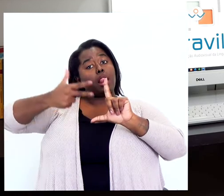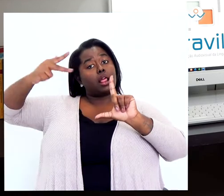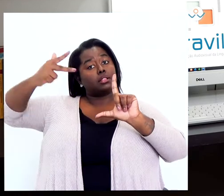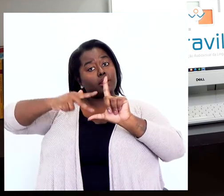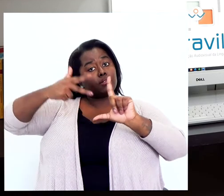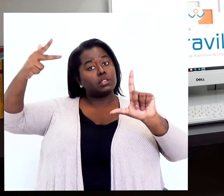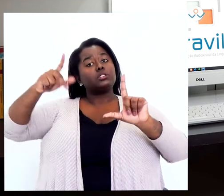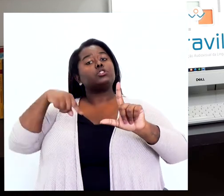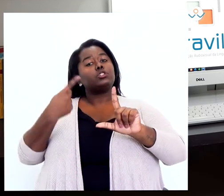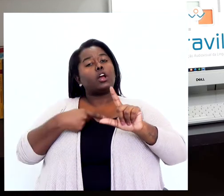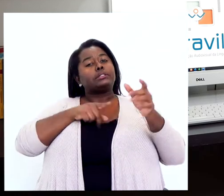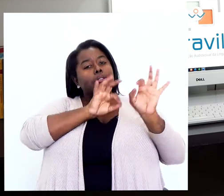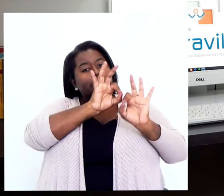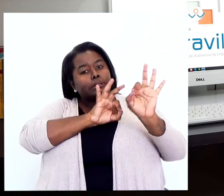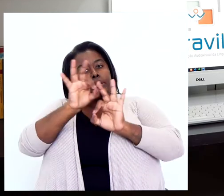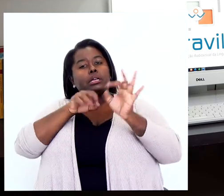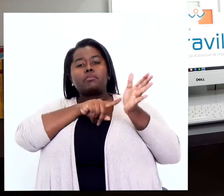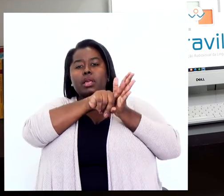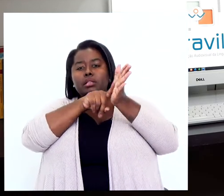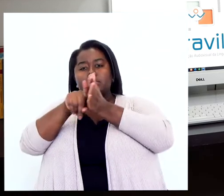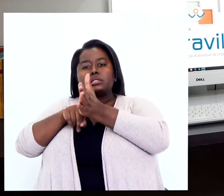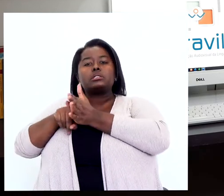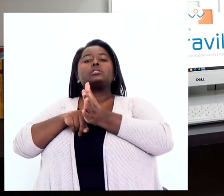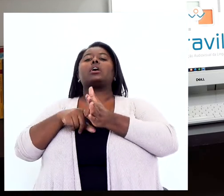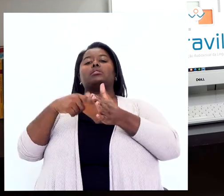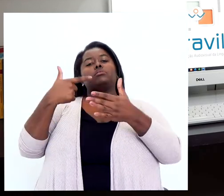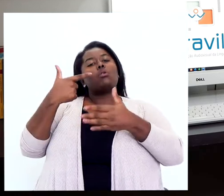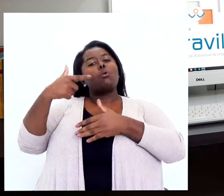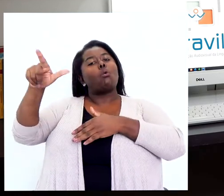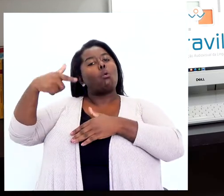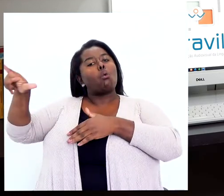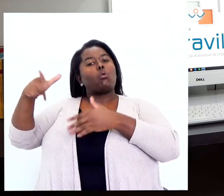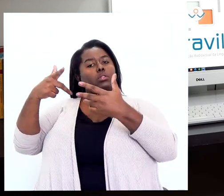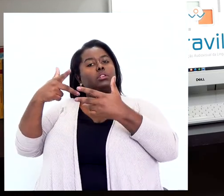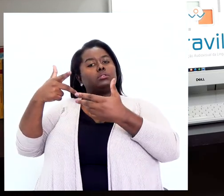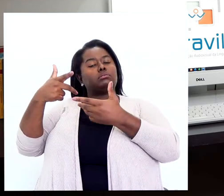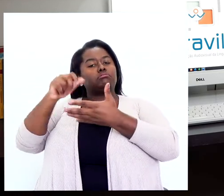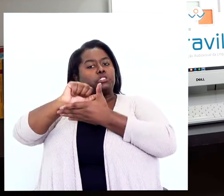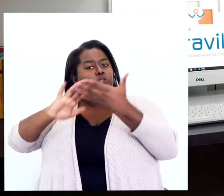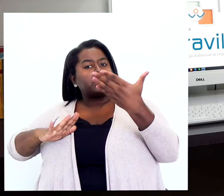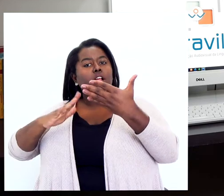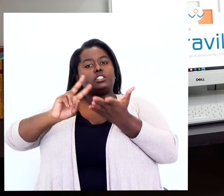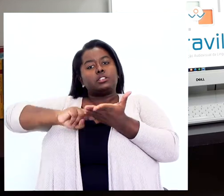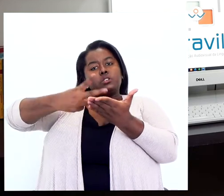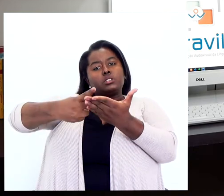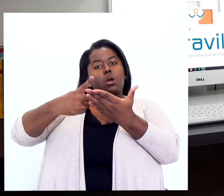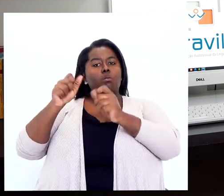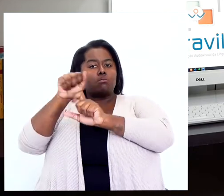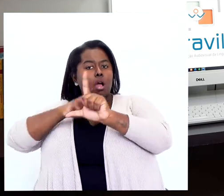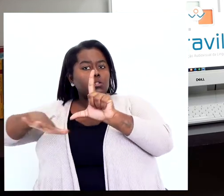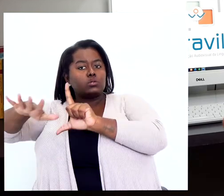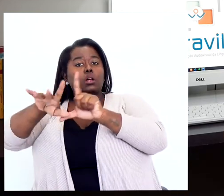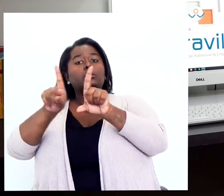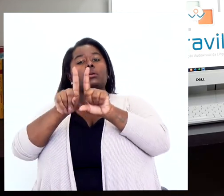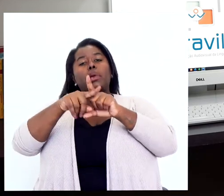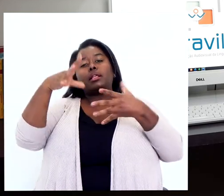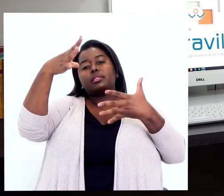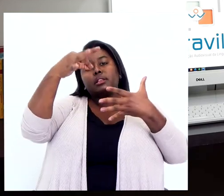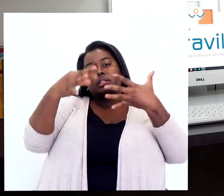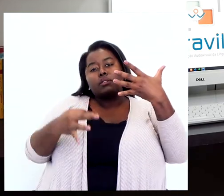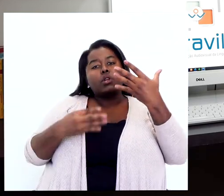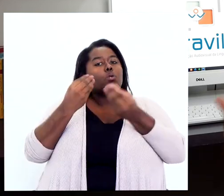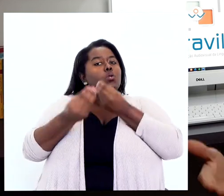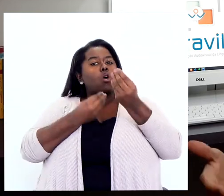atualmente, nós estamos desenvolvendo pesquisas ligadas a outras atividades de tradução audiovisual, descrevendo, inclusive,